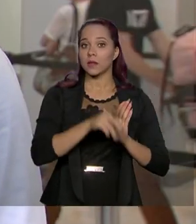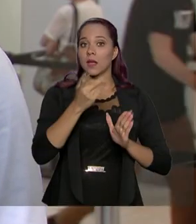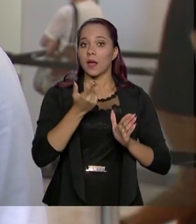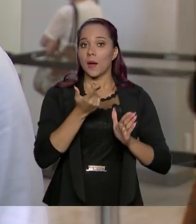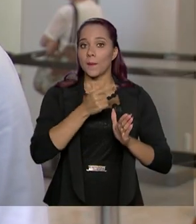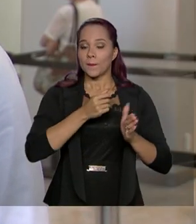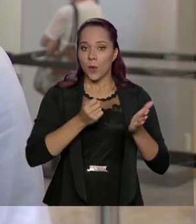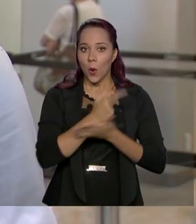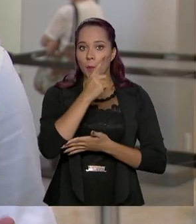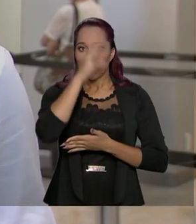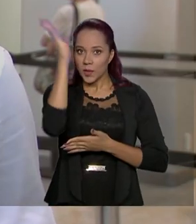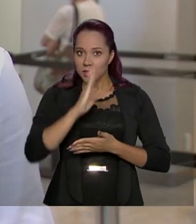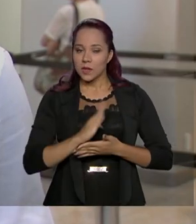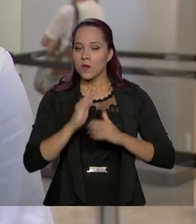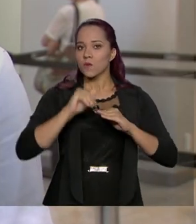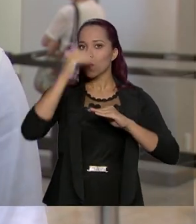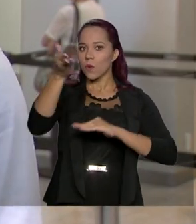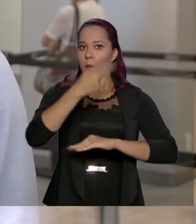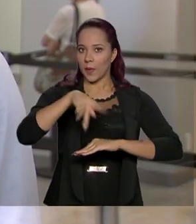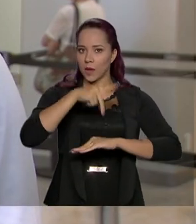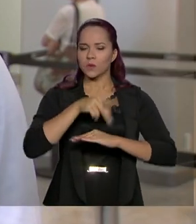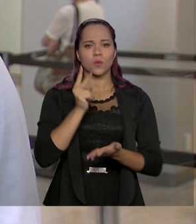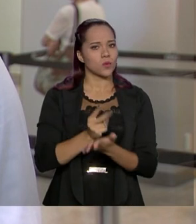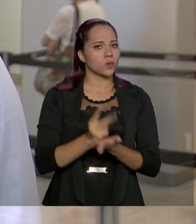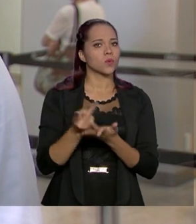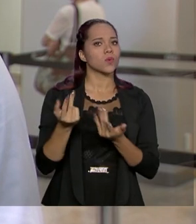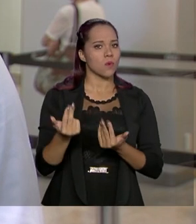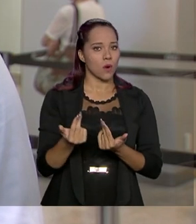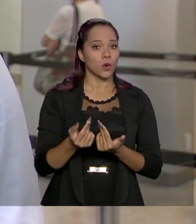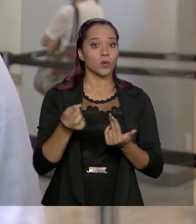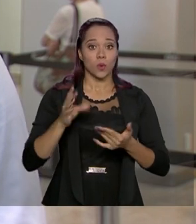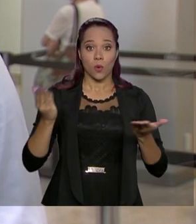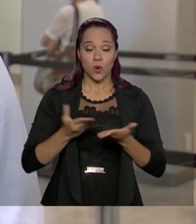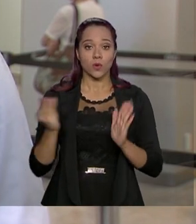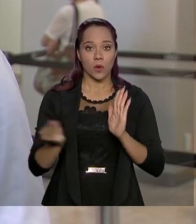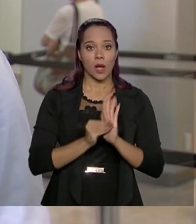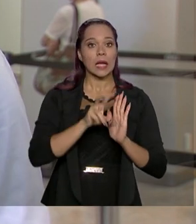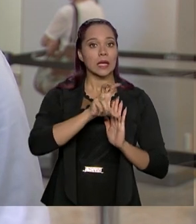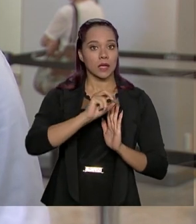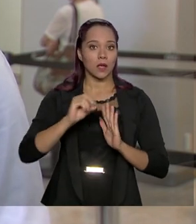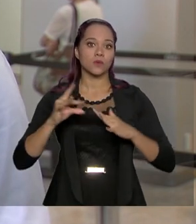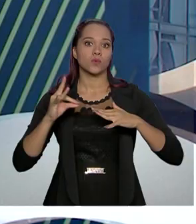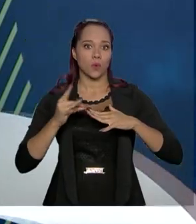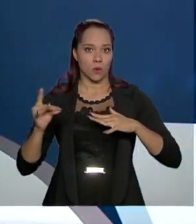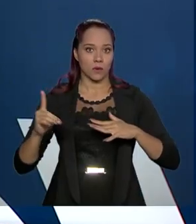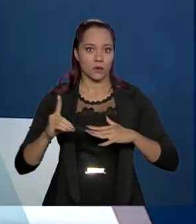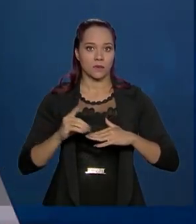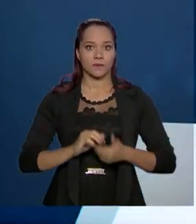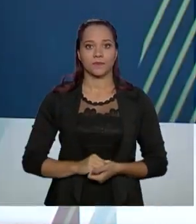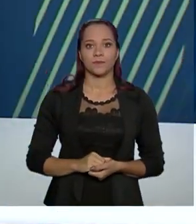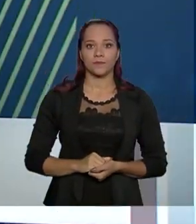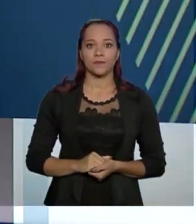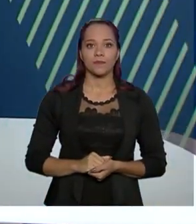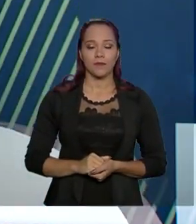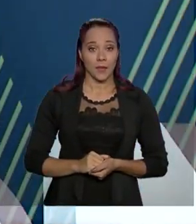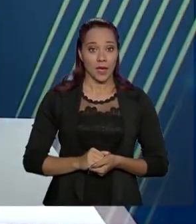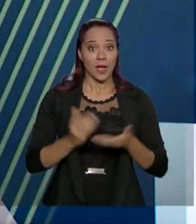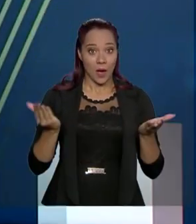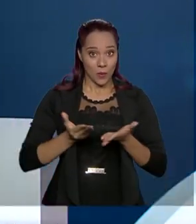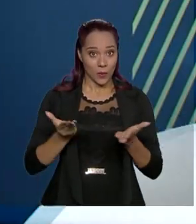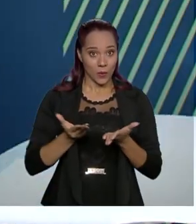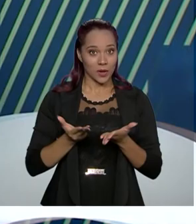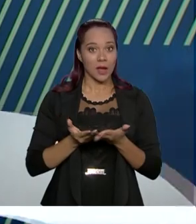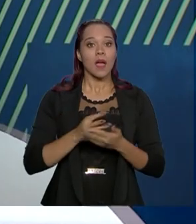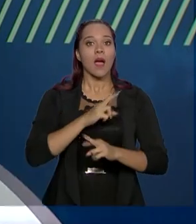compras de brasileiros realizadas no exterior continua a mesma, atualmente fixada em 500 dólares. E a partir de